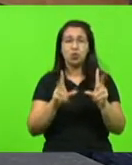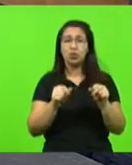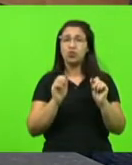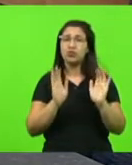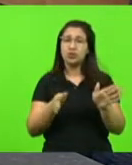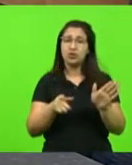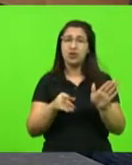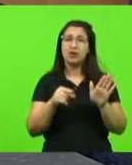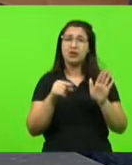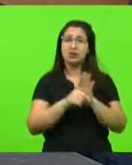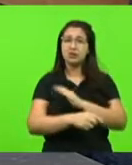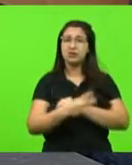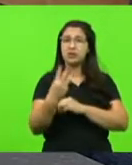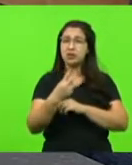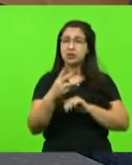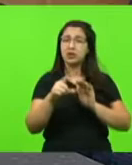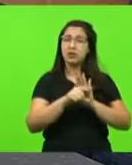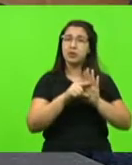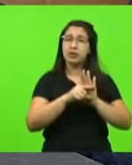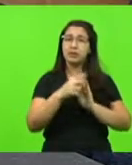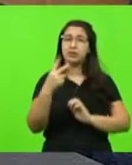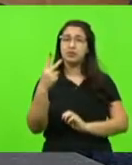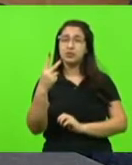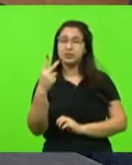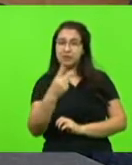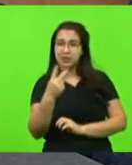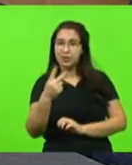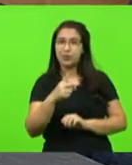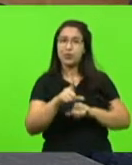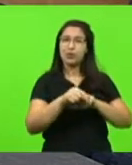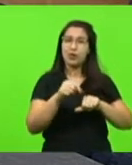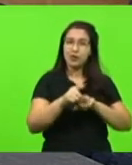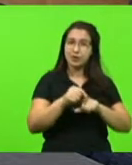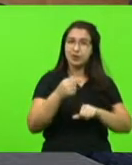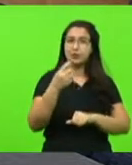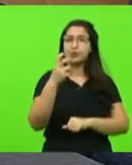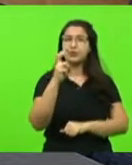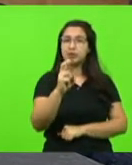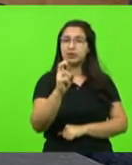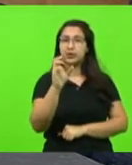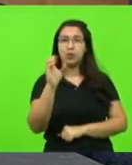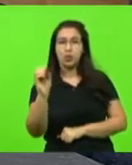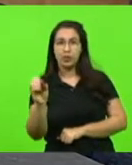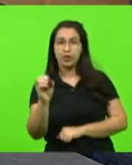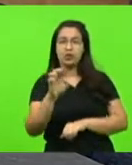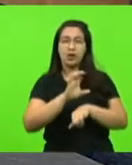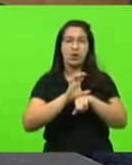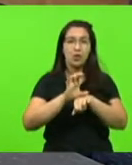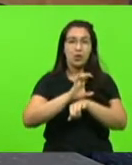3º do parágrafo 2º do artigo 50 da Constituição Estadual.